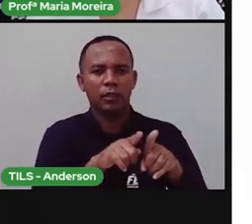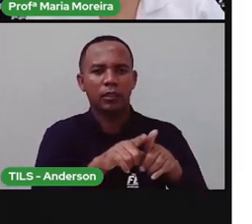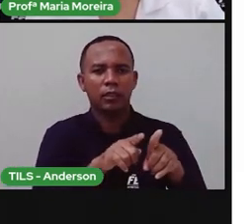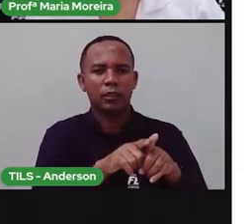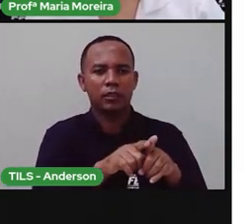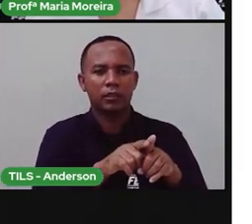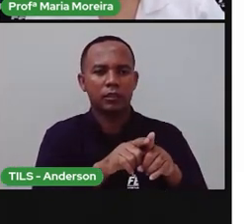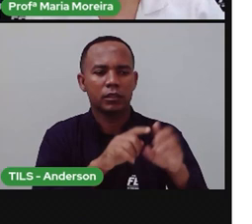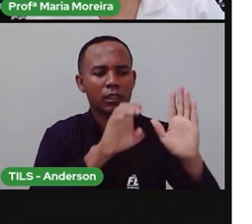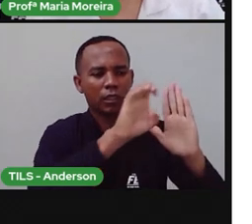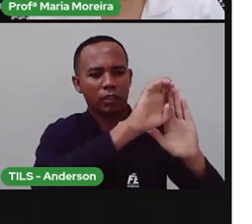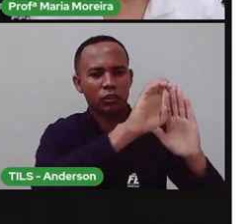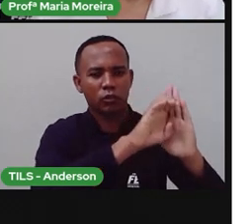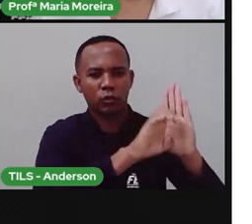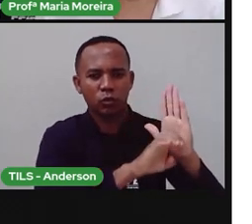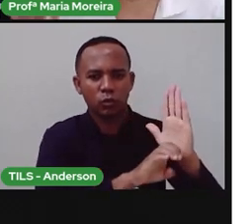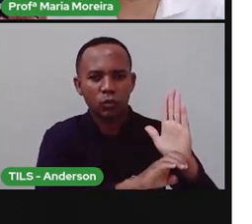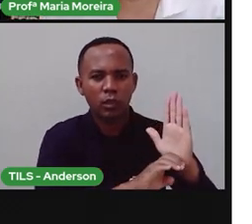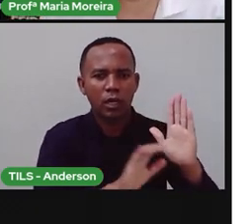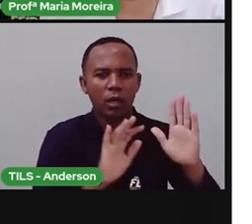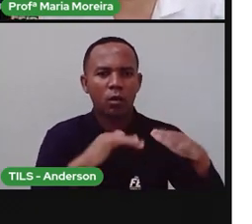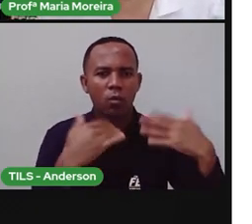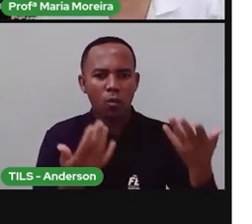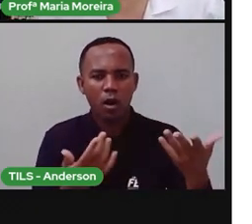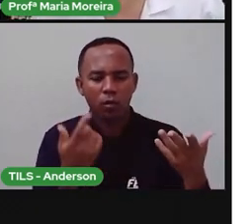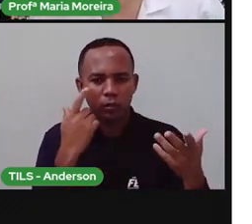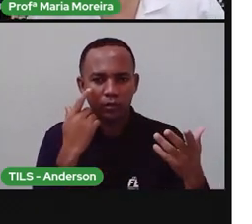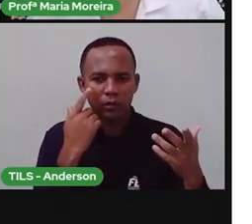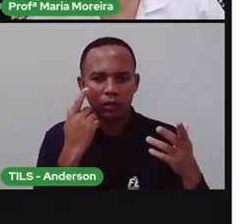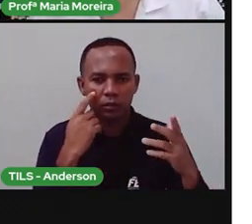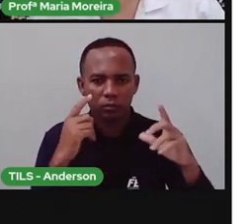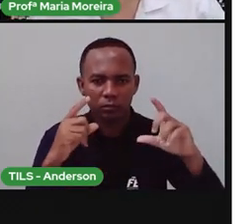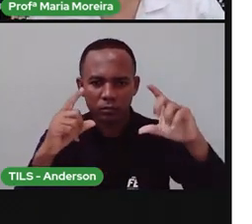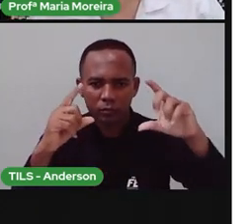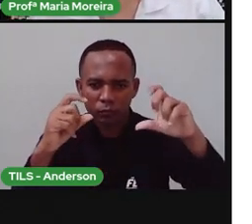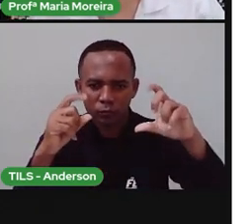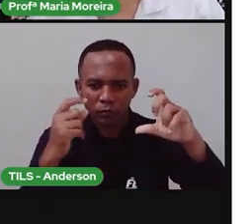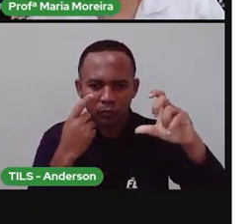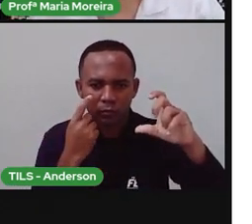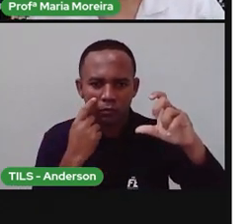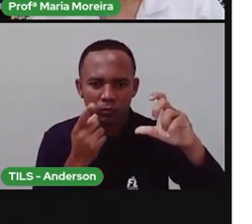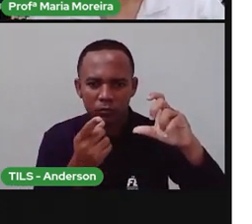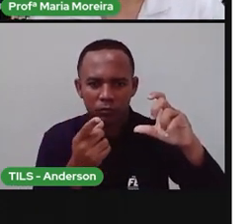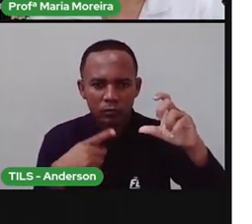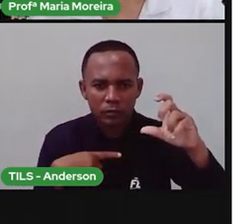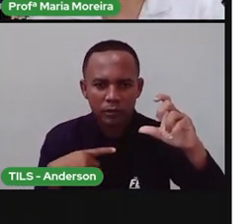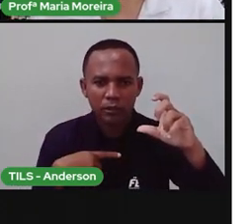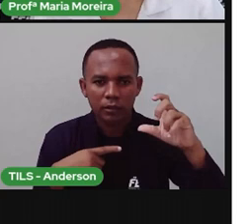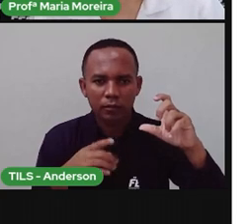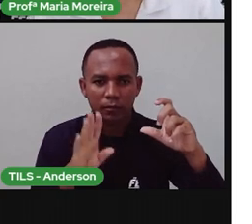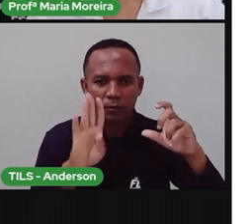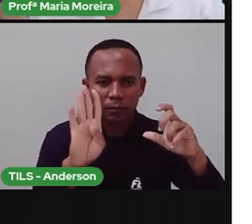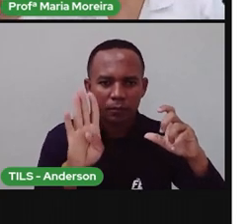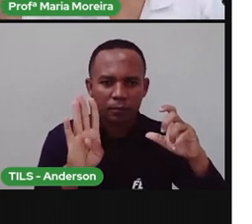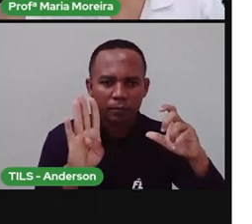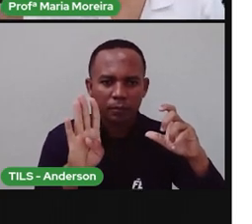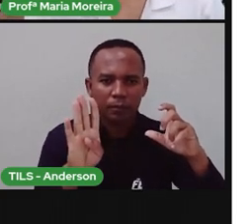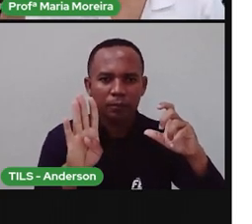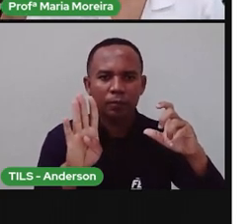de sua estrutura, que a gente acabou de ver. E aí tem uma imagem, né? Bem semelhante à que a PRO trouxe. Biosfera,